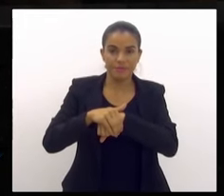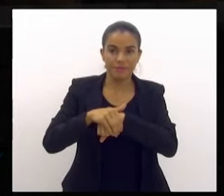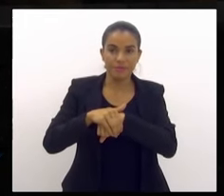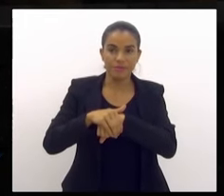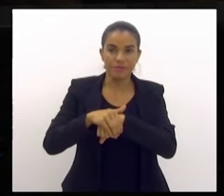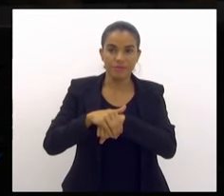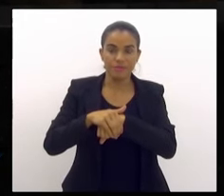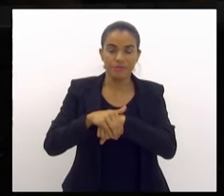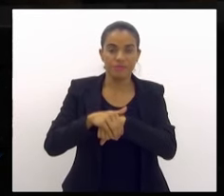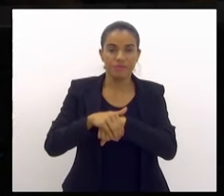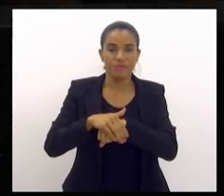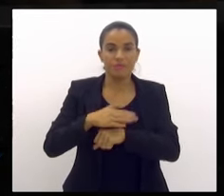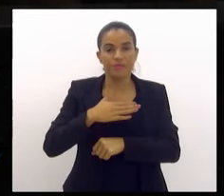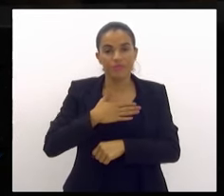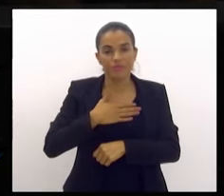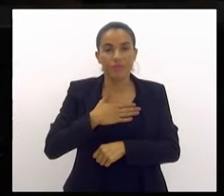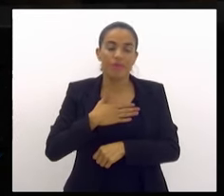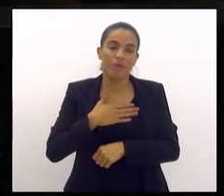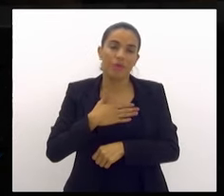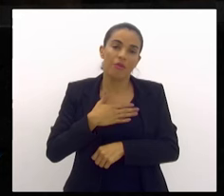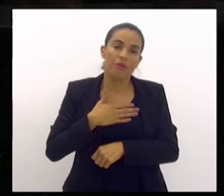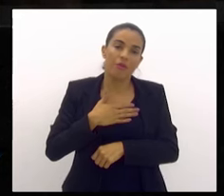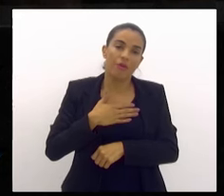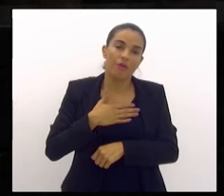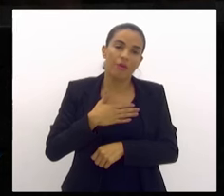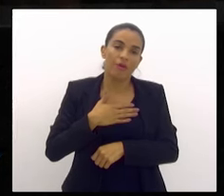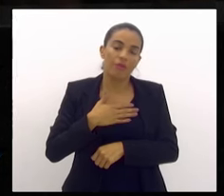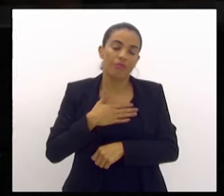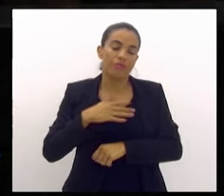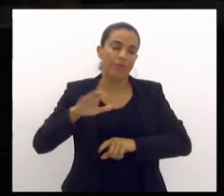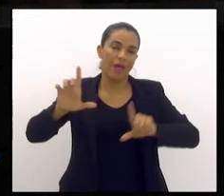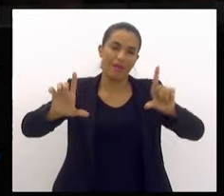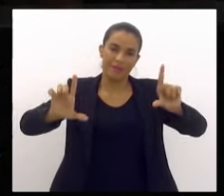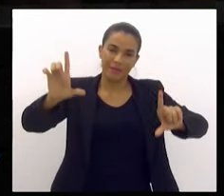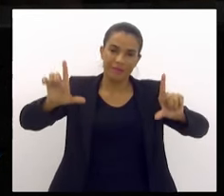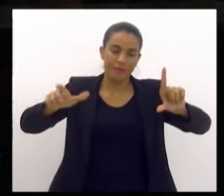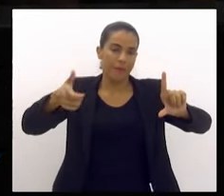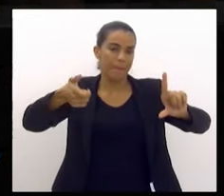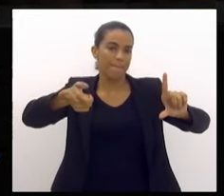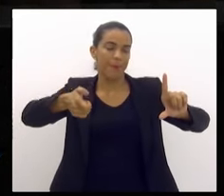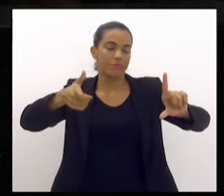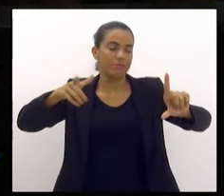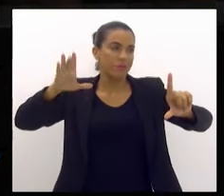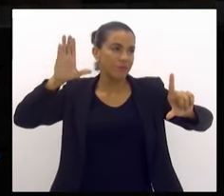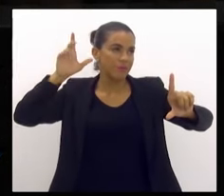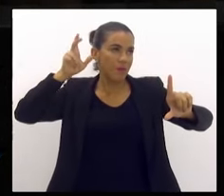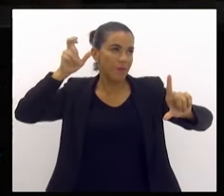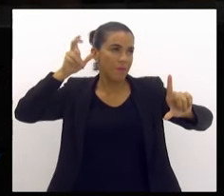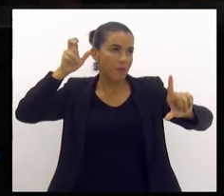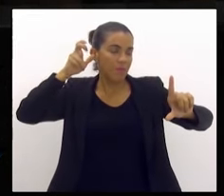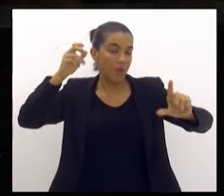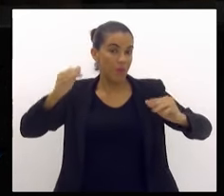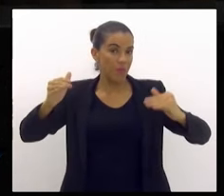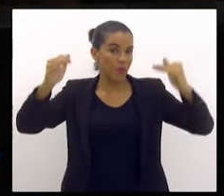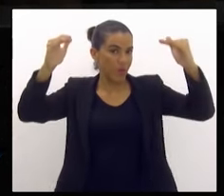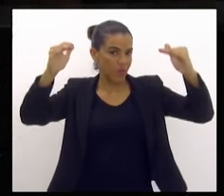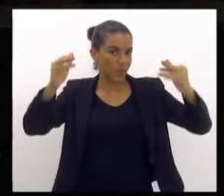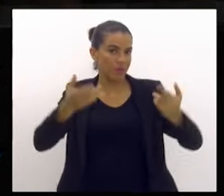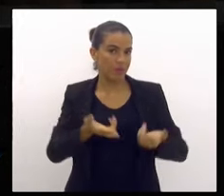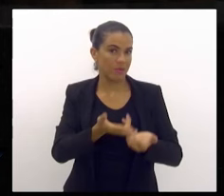eu ouvia em um canal de TV uma autoridade competente